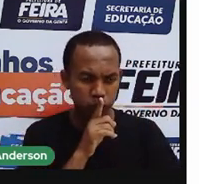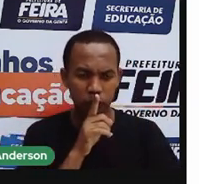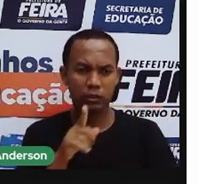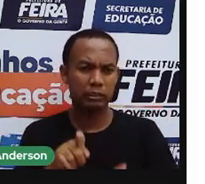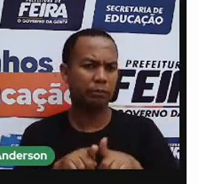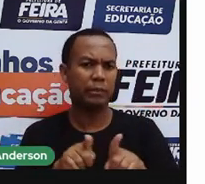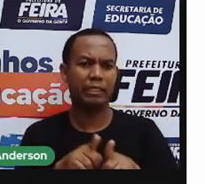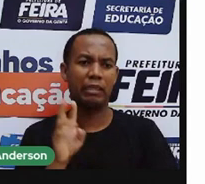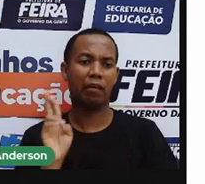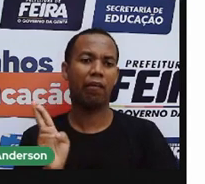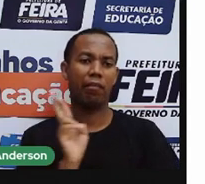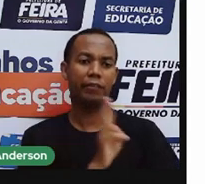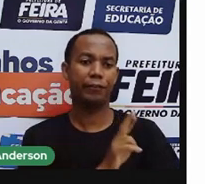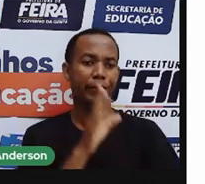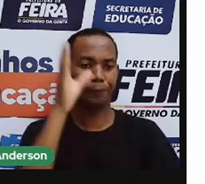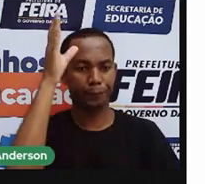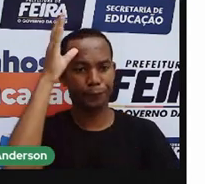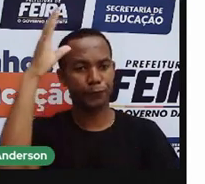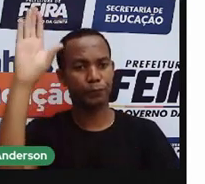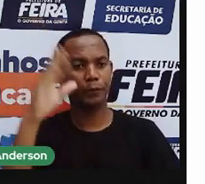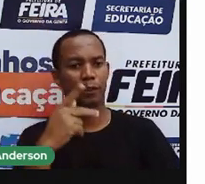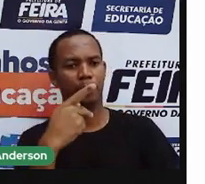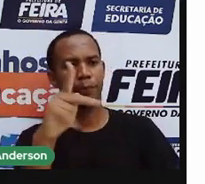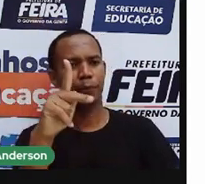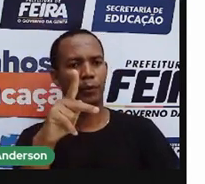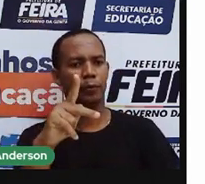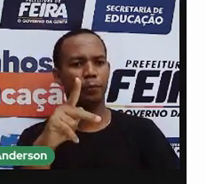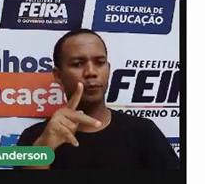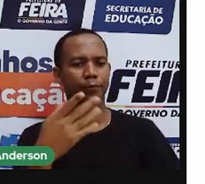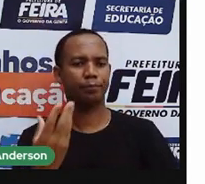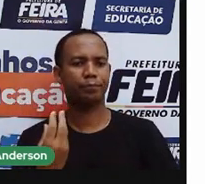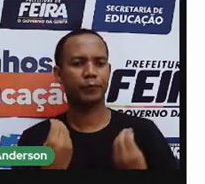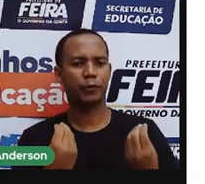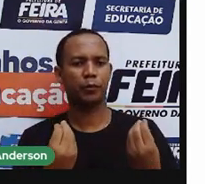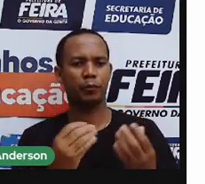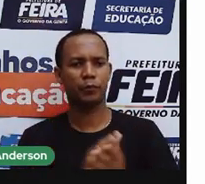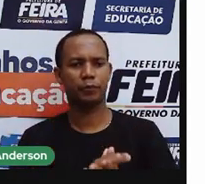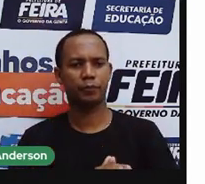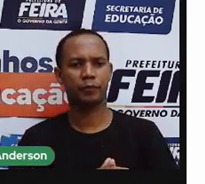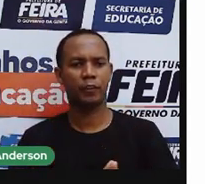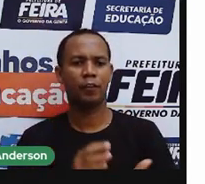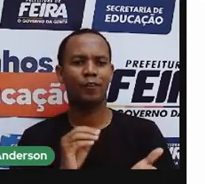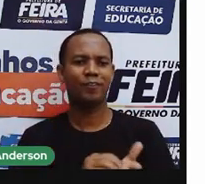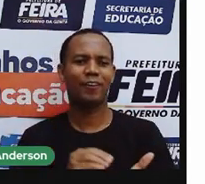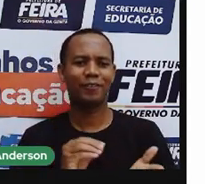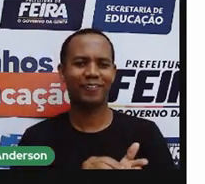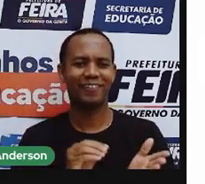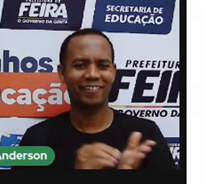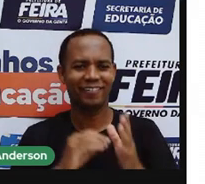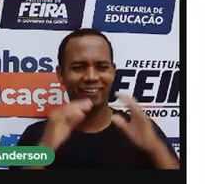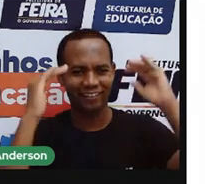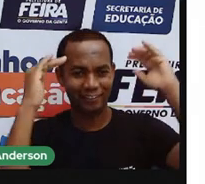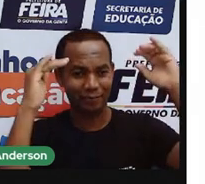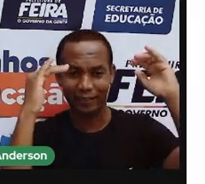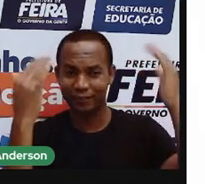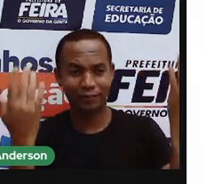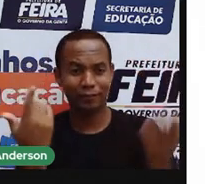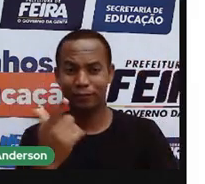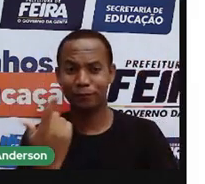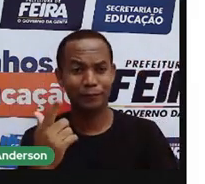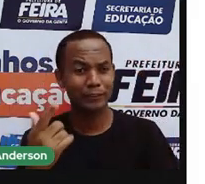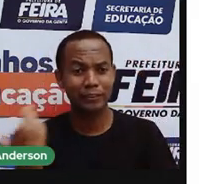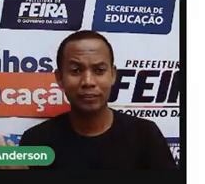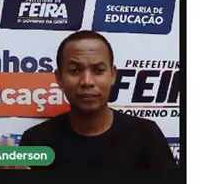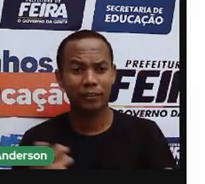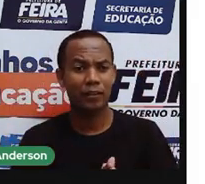Religião, costumes e tradições. E faltou o que? Respeito. Porque em momento